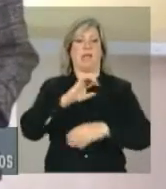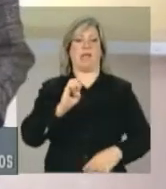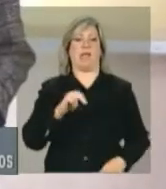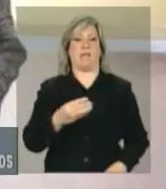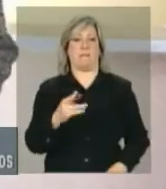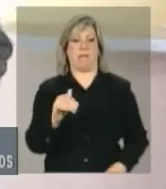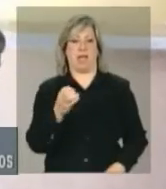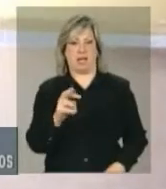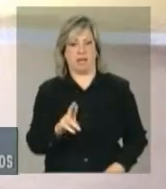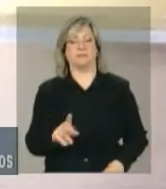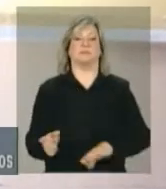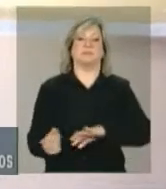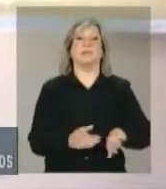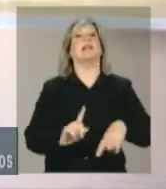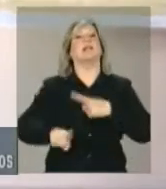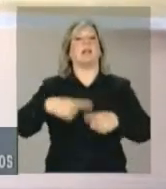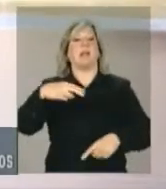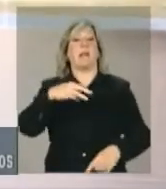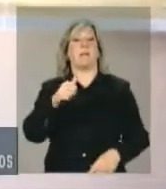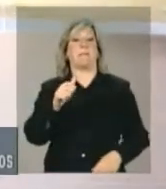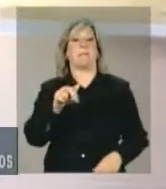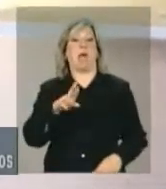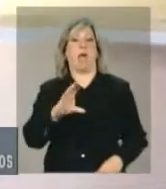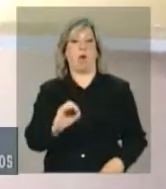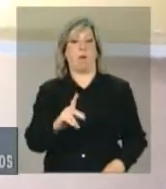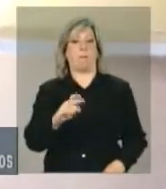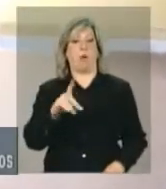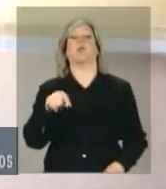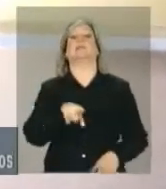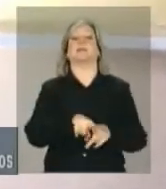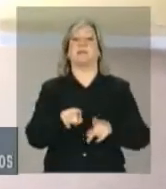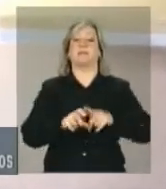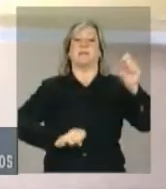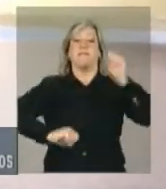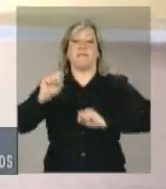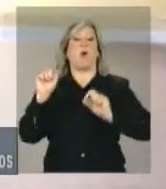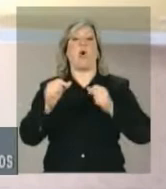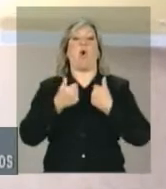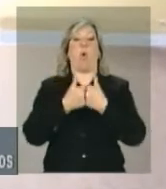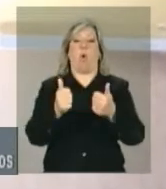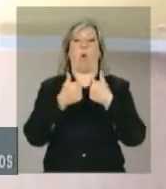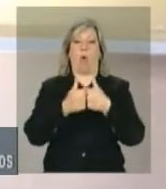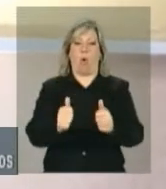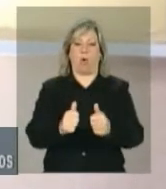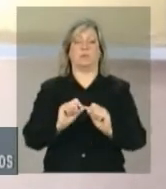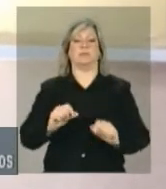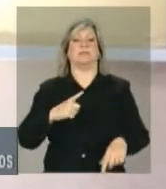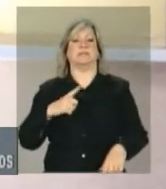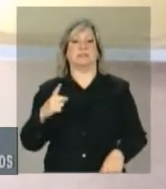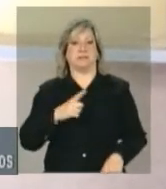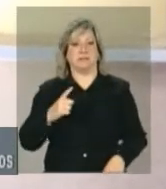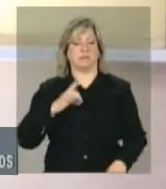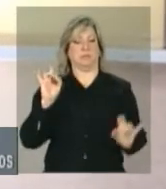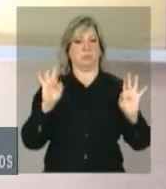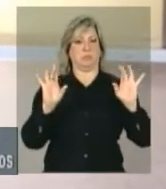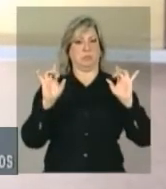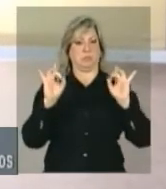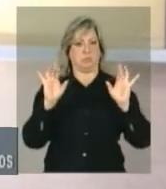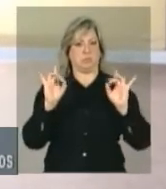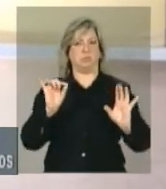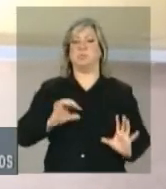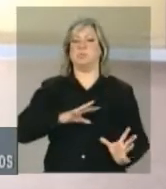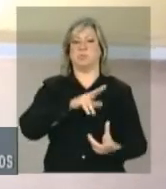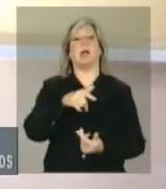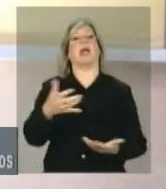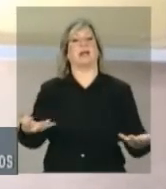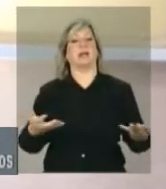A Marco Polo, outra empresa produtora de ônibus de qualidade internacional, quer